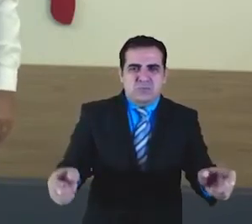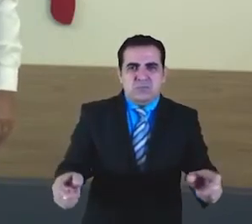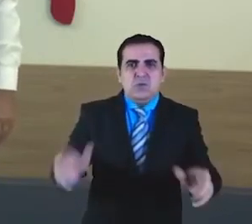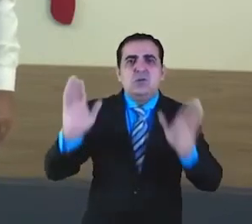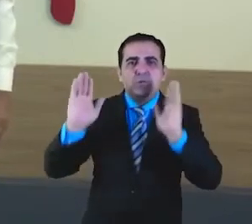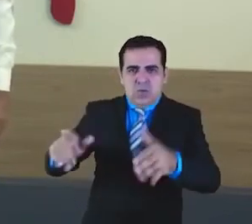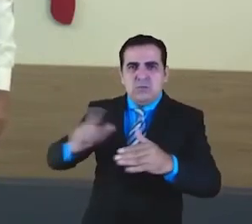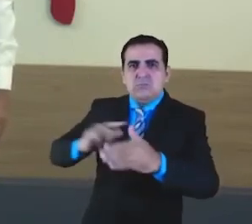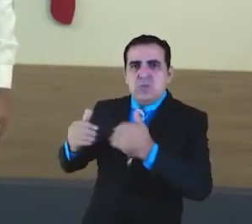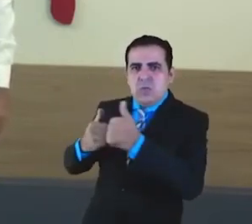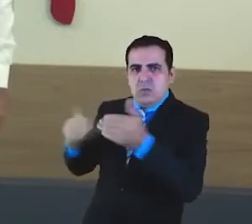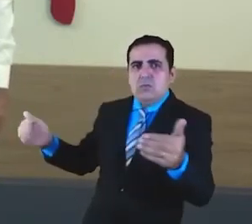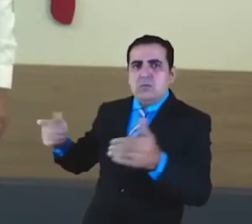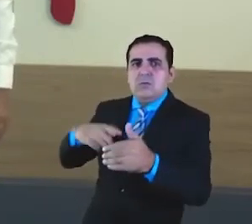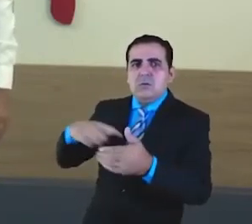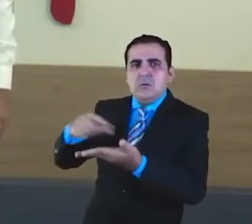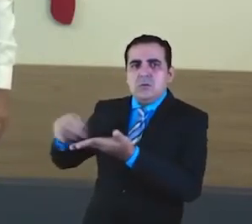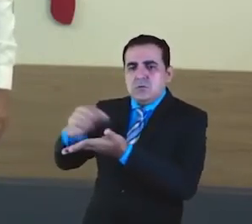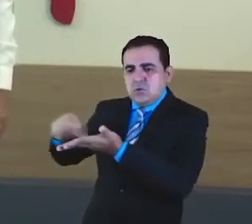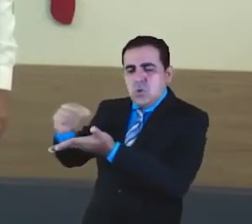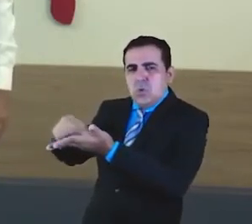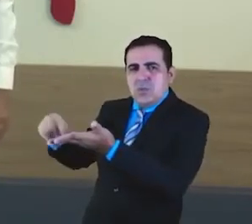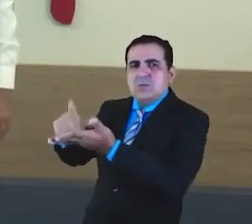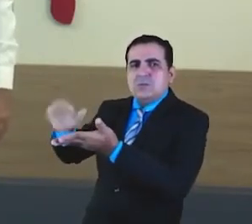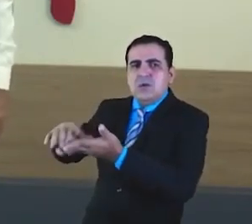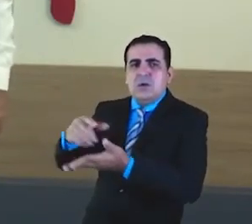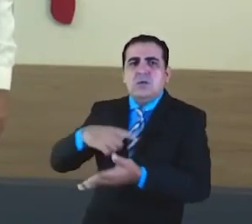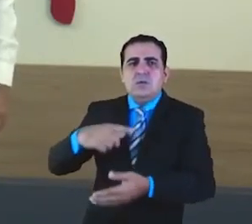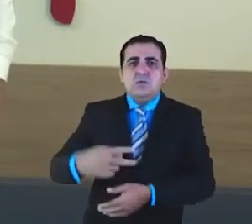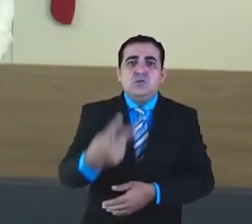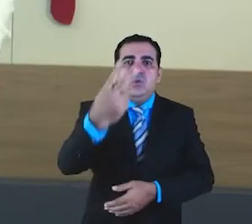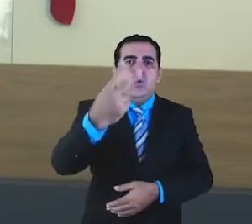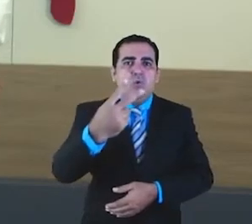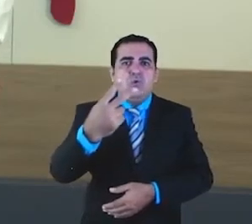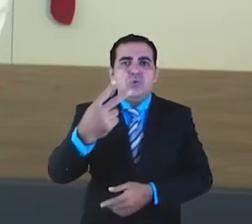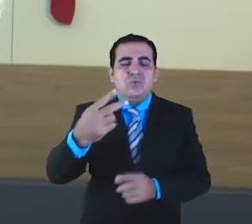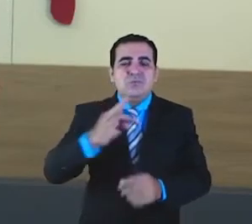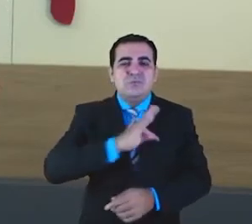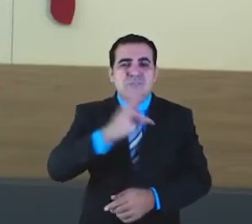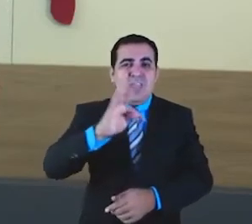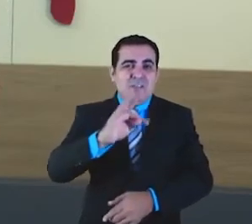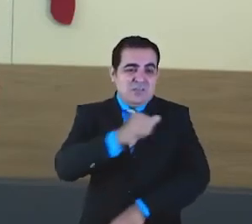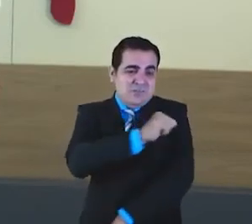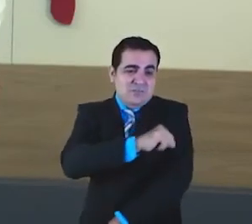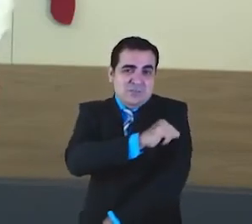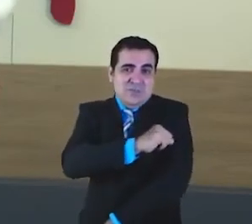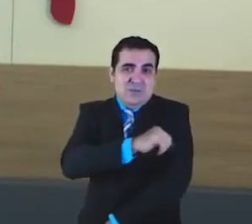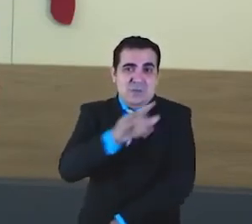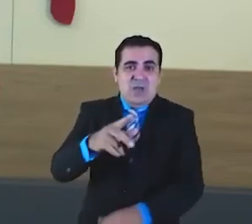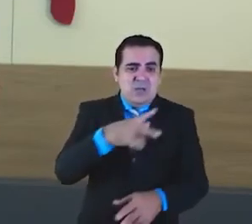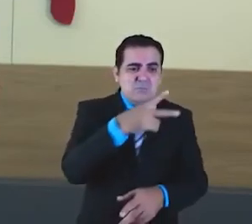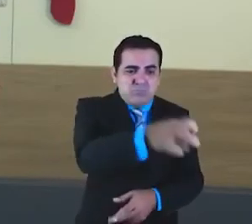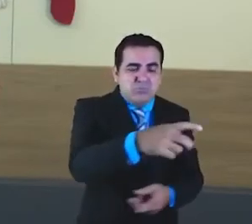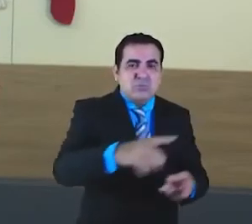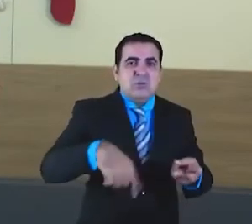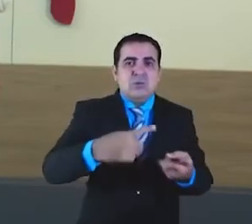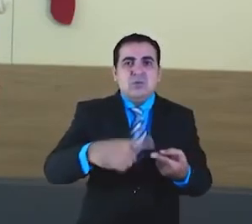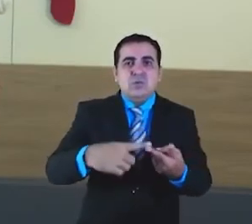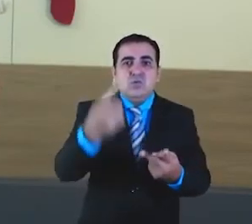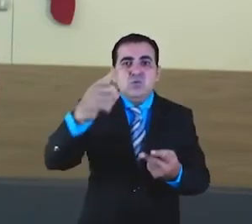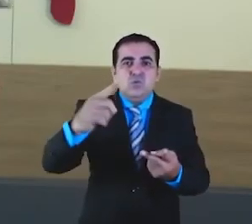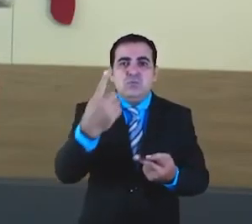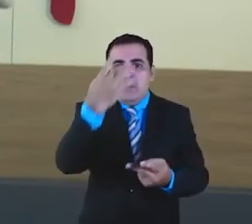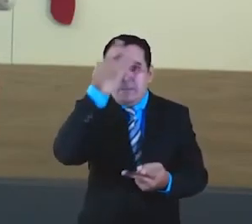acionadas. Disse ainda que nos próximos dias haverá apoio à vacinação em municípios com mais de 50 mil